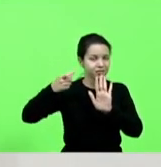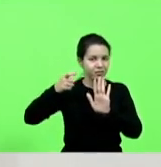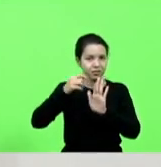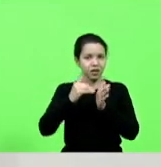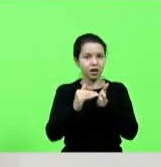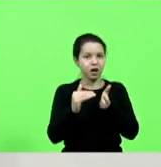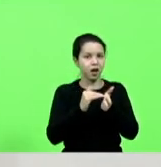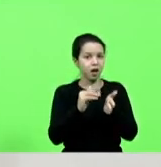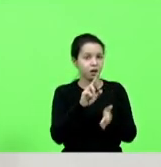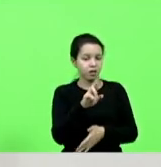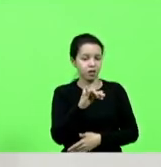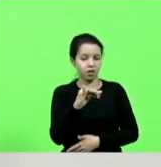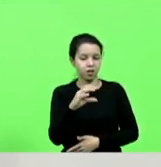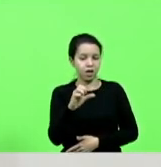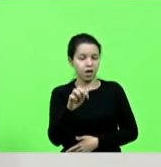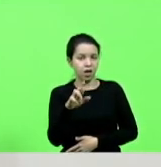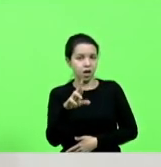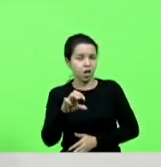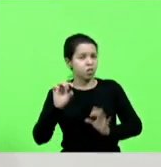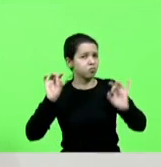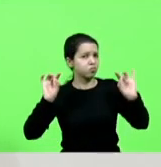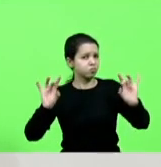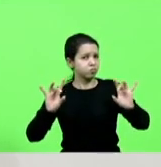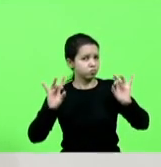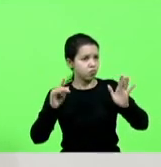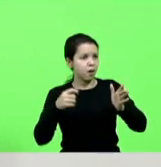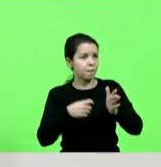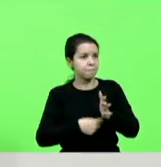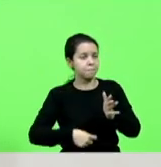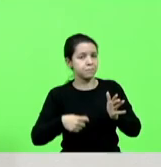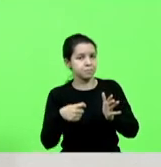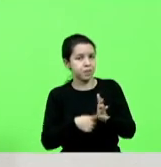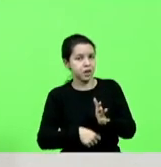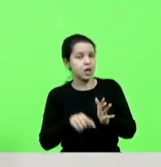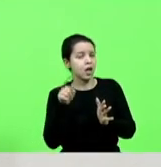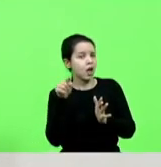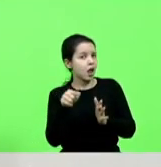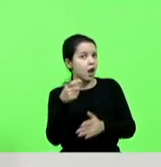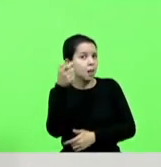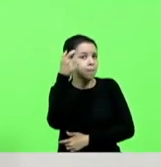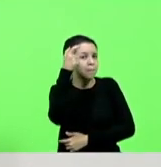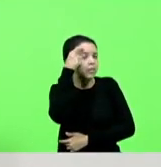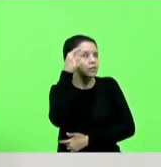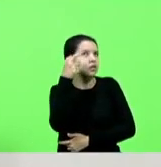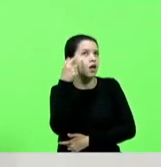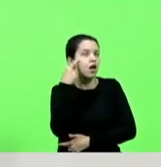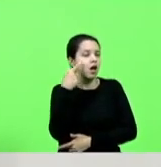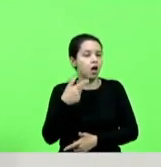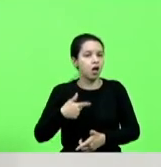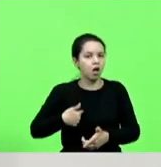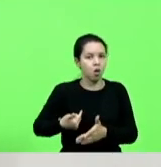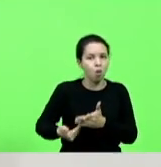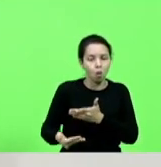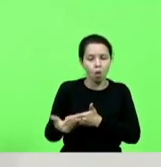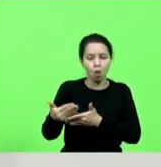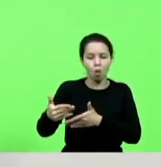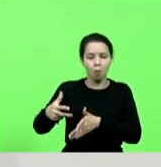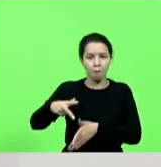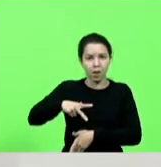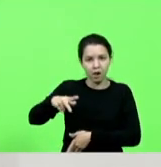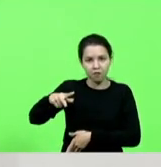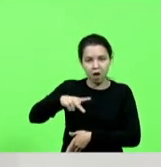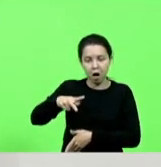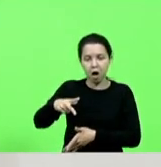excepcional nessa briga tinha aquela mentalidade da iniciativa privada não era mais momento de